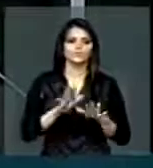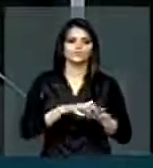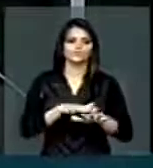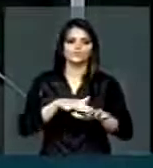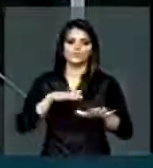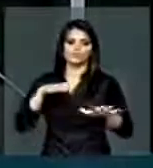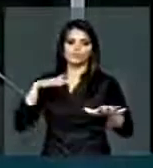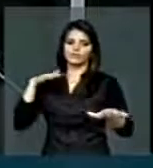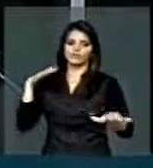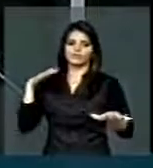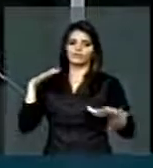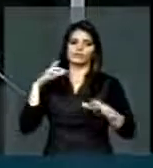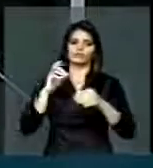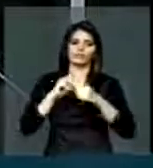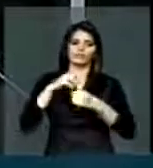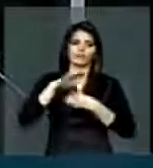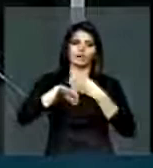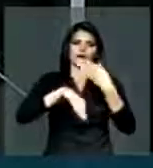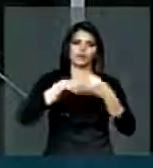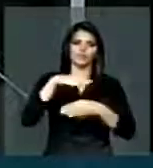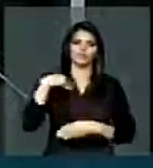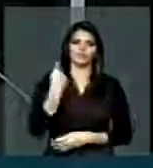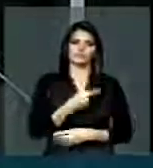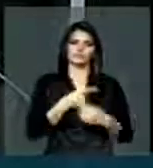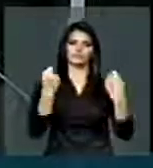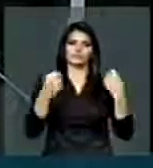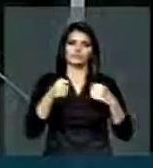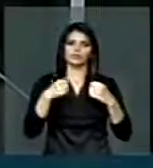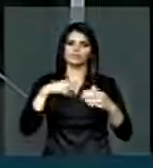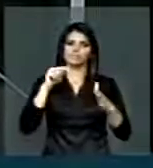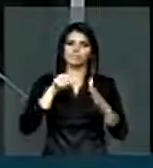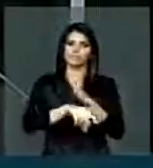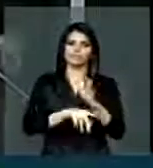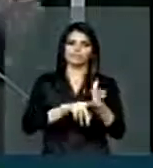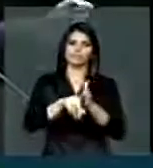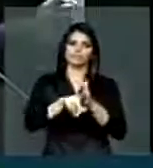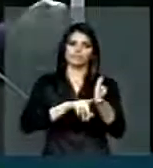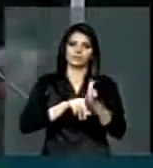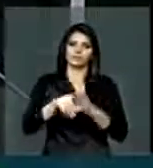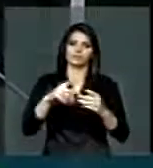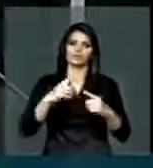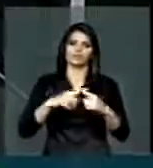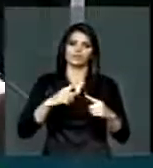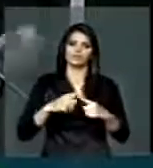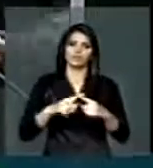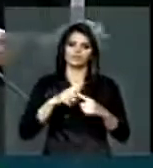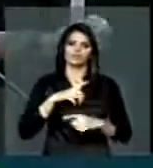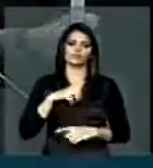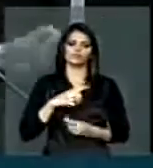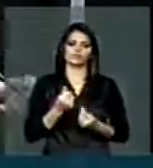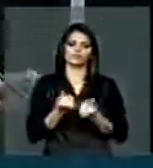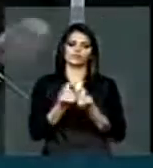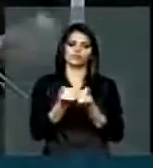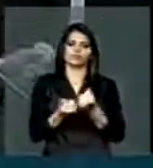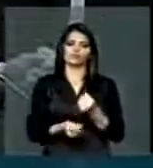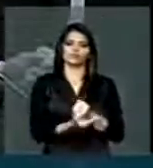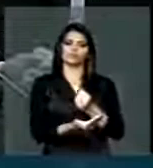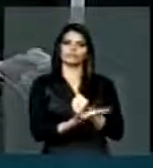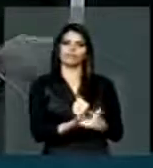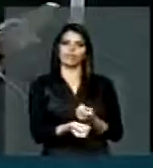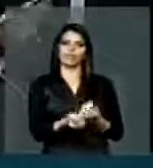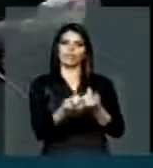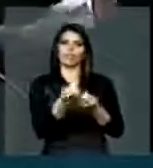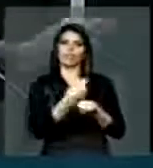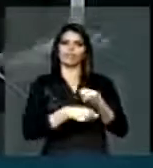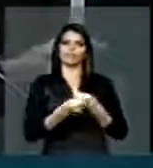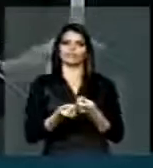manifestações e nós precisamos ir fundo, porque, inclusive, tem dinheiro rolando à vontade.